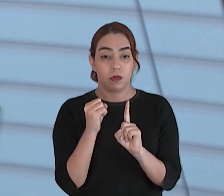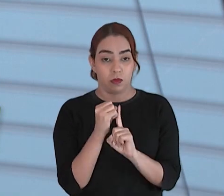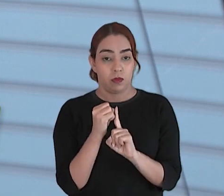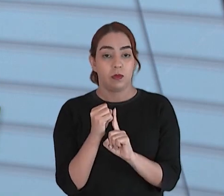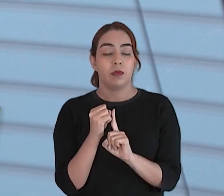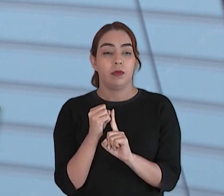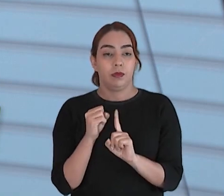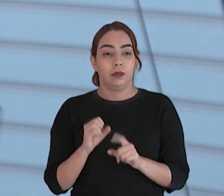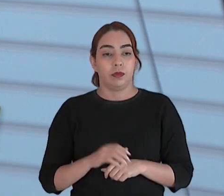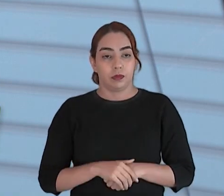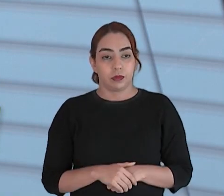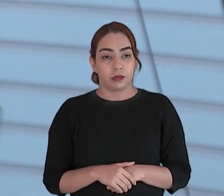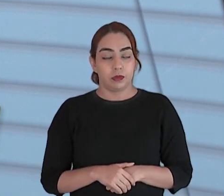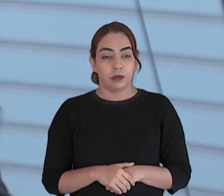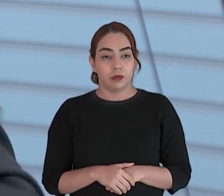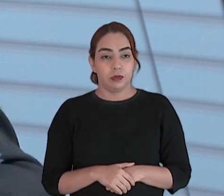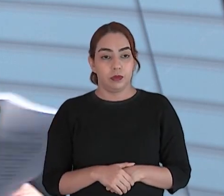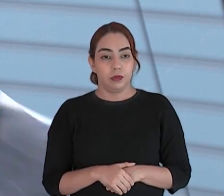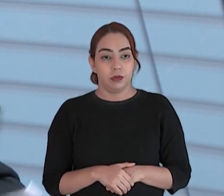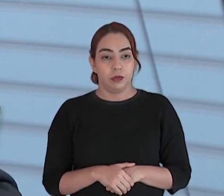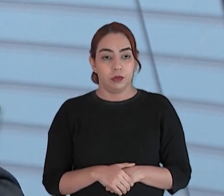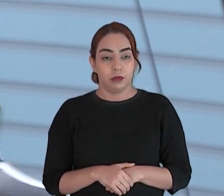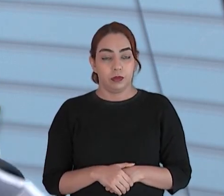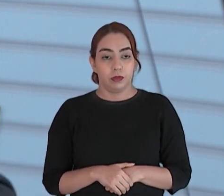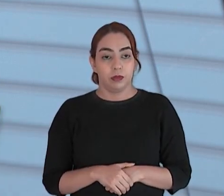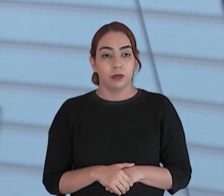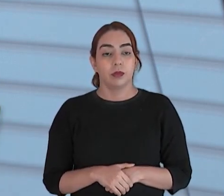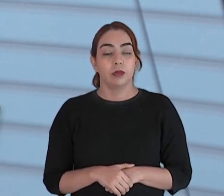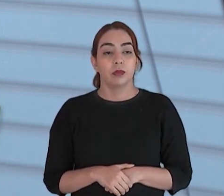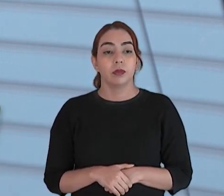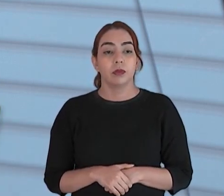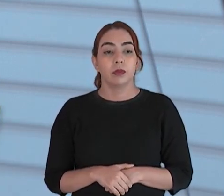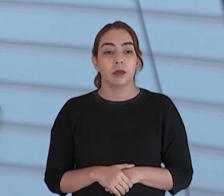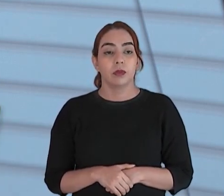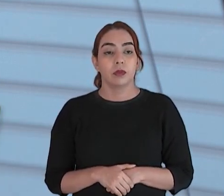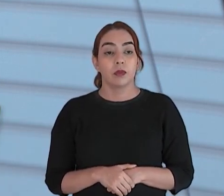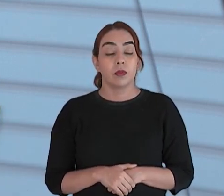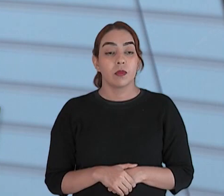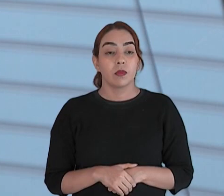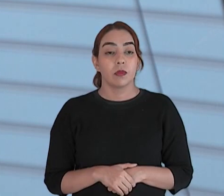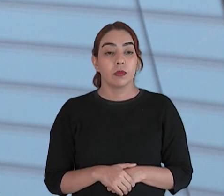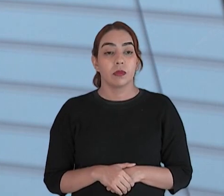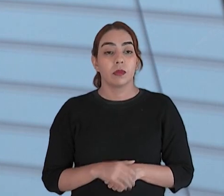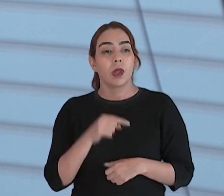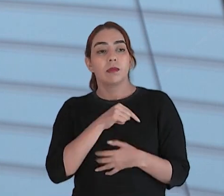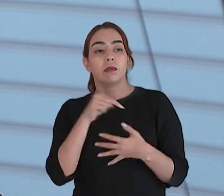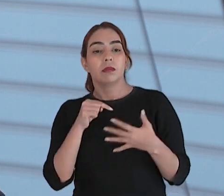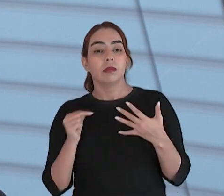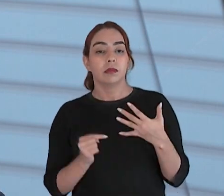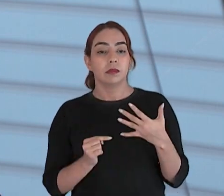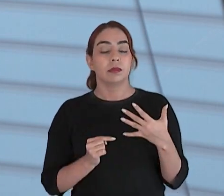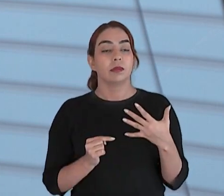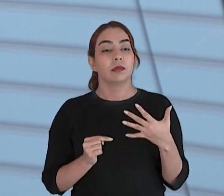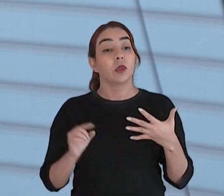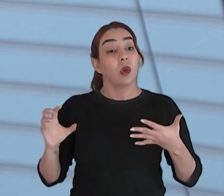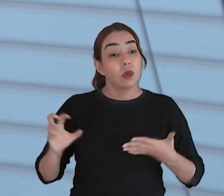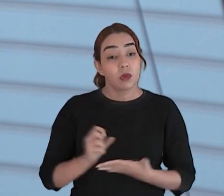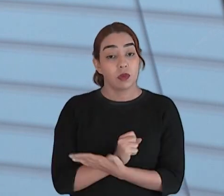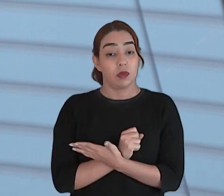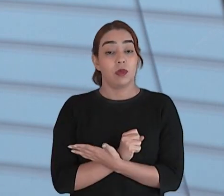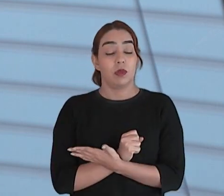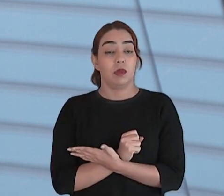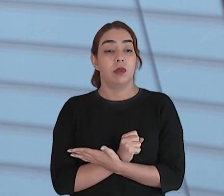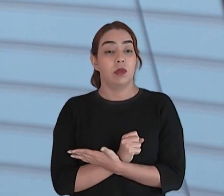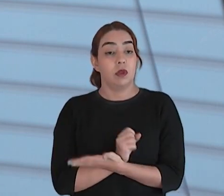Câmara, no bairro ali, Patrolinho Ribeiro, Luciano, Cavalcani, dentre outras marcas que ele deixou